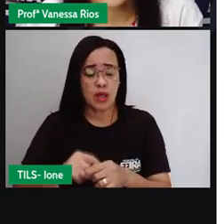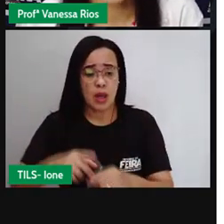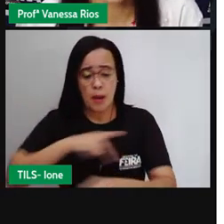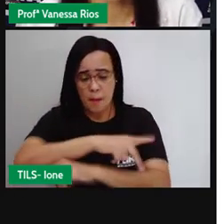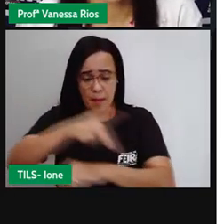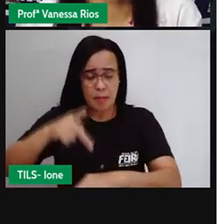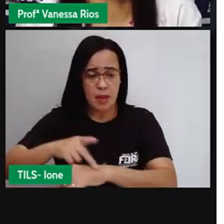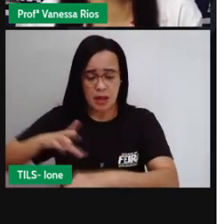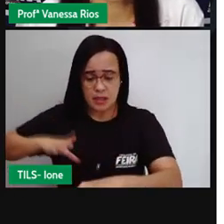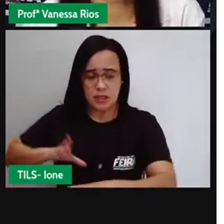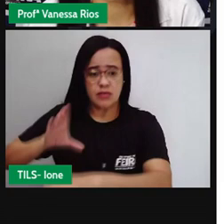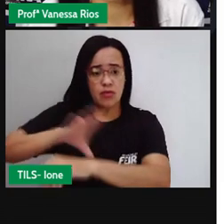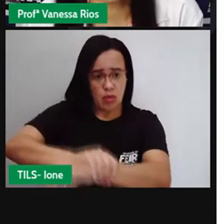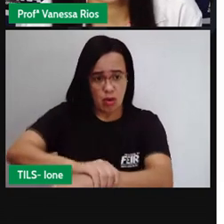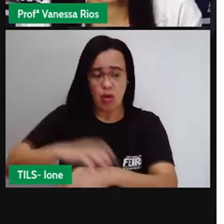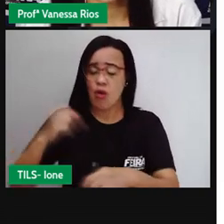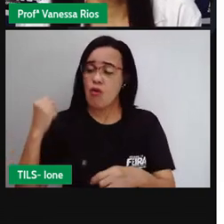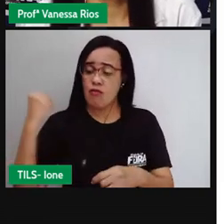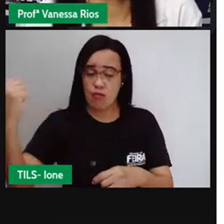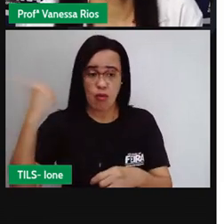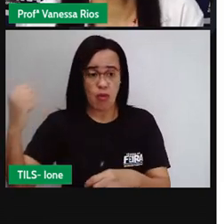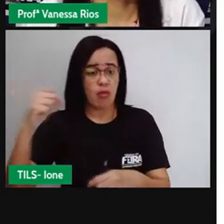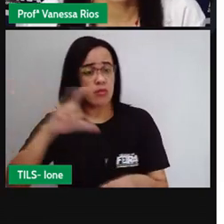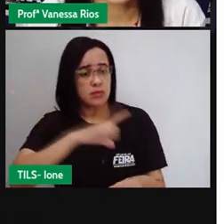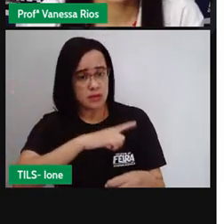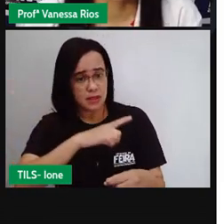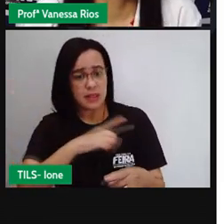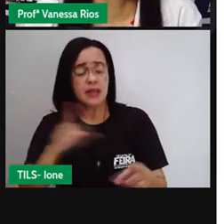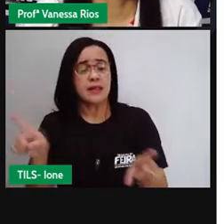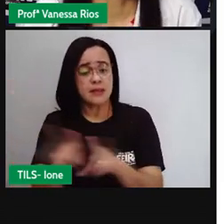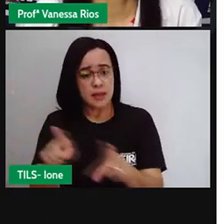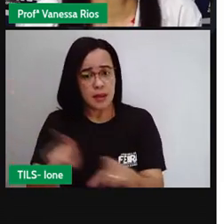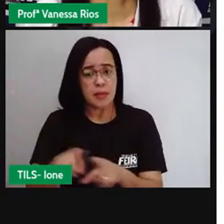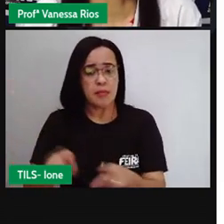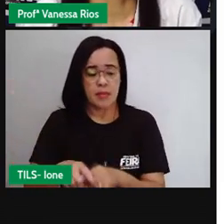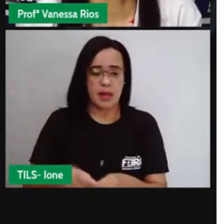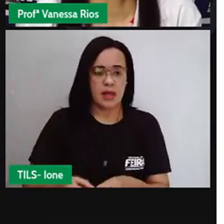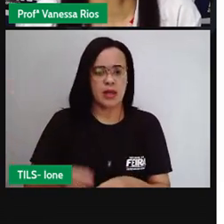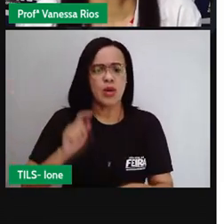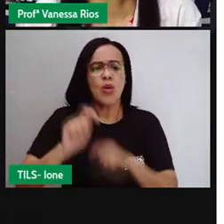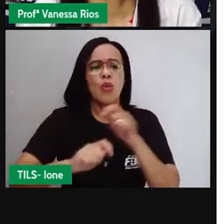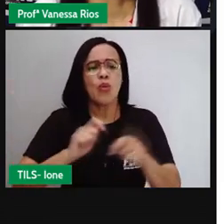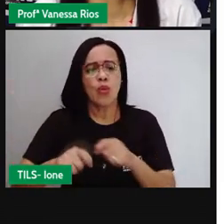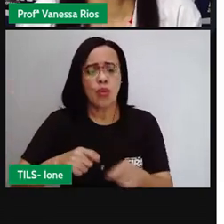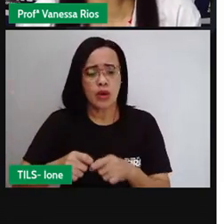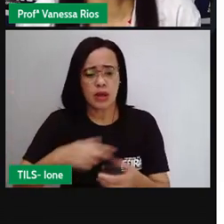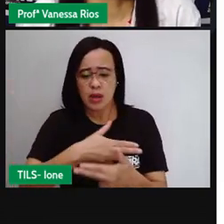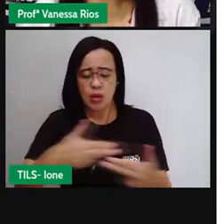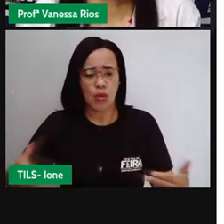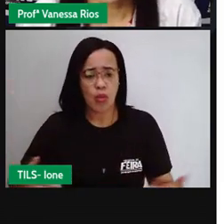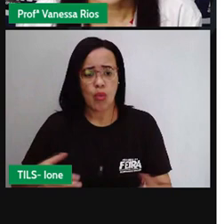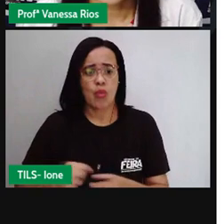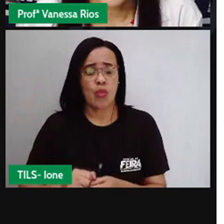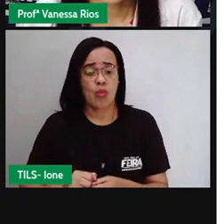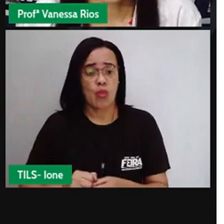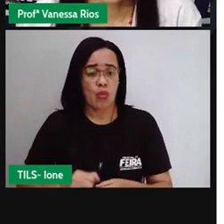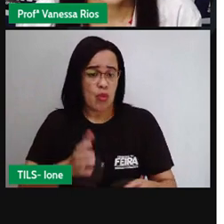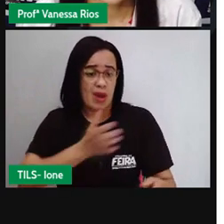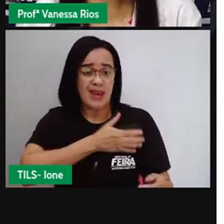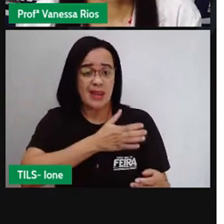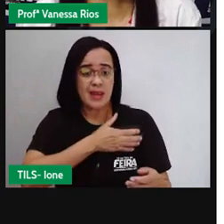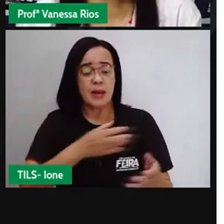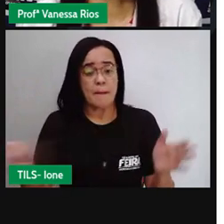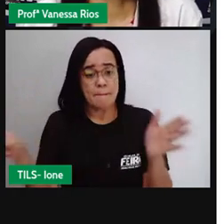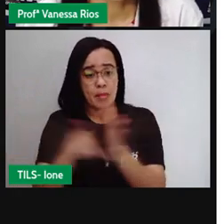comércio, né? E a exploração aí das riquezas tiradas do Brasil, mas também mostrando aí